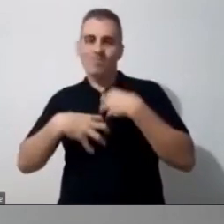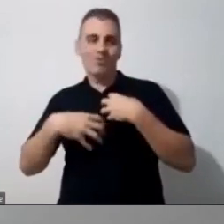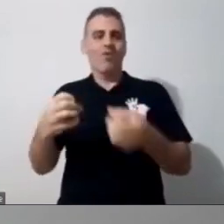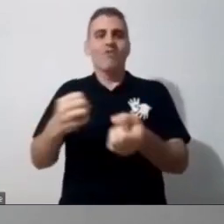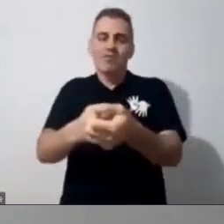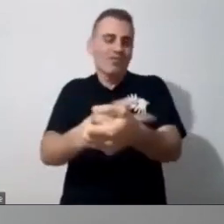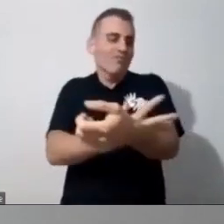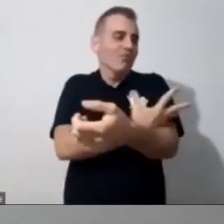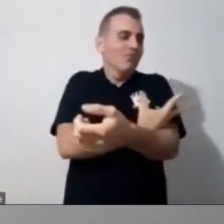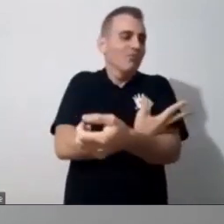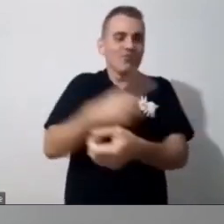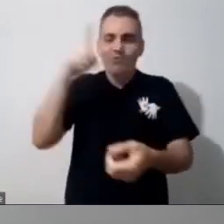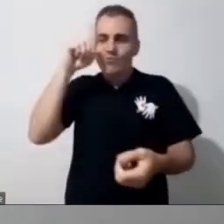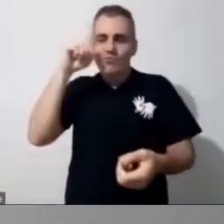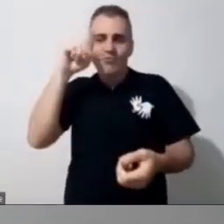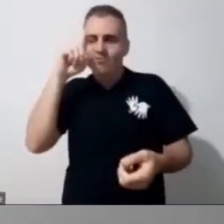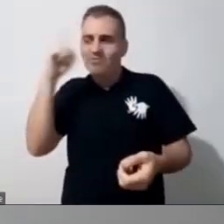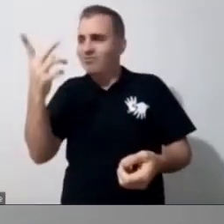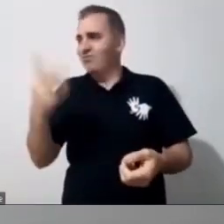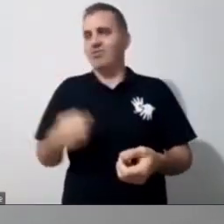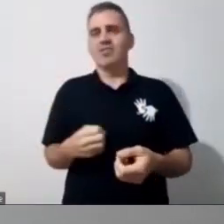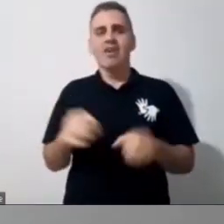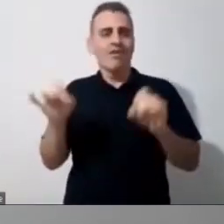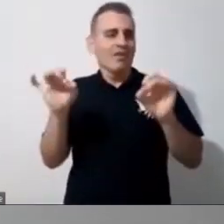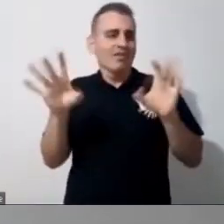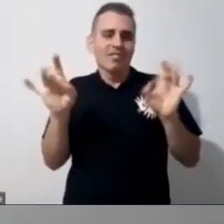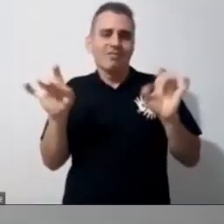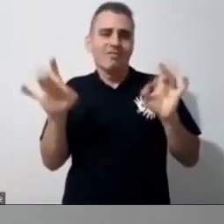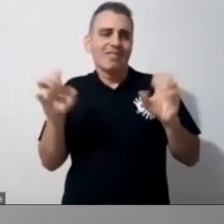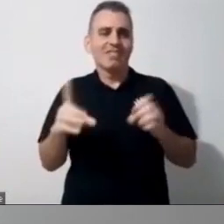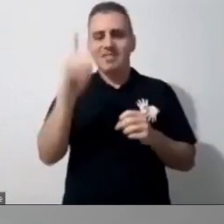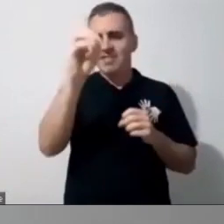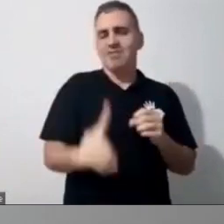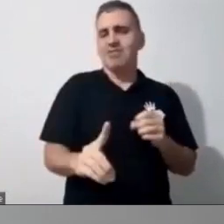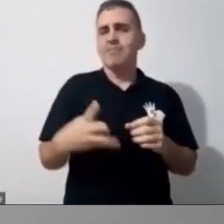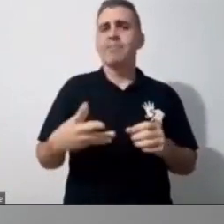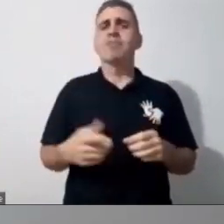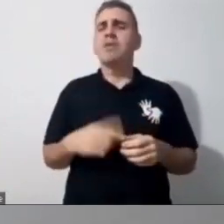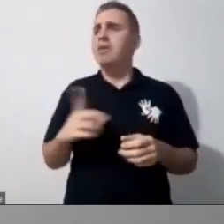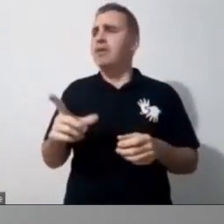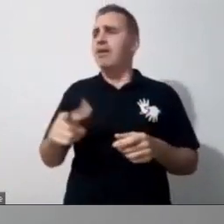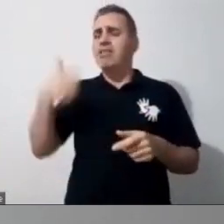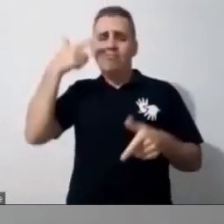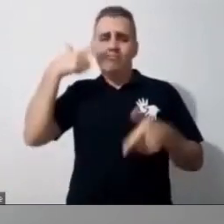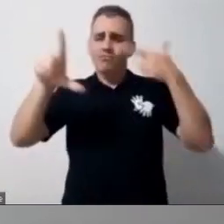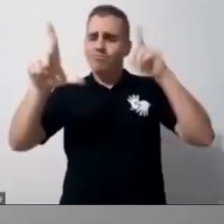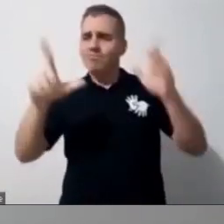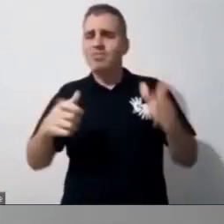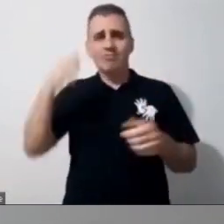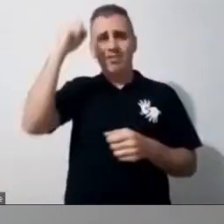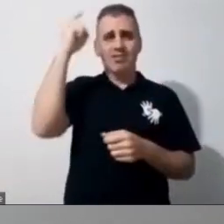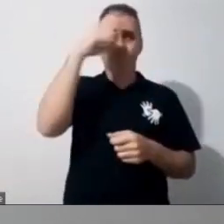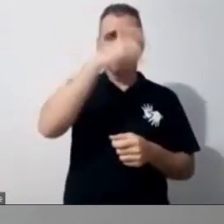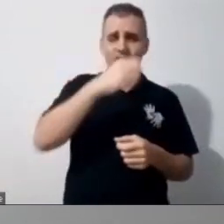certificado, cada curso, porque a cada desafio é um momento diferente que tu tem que buscar,